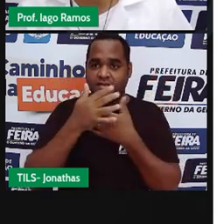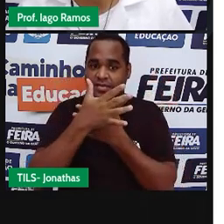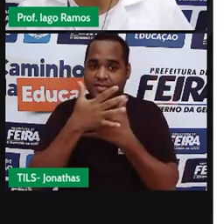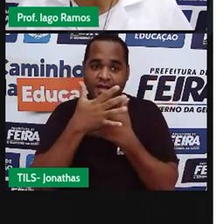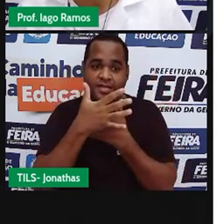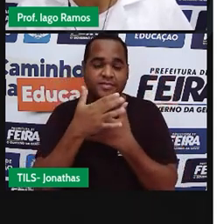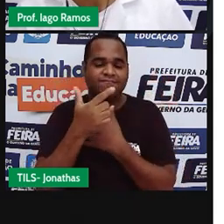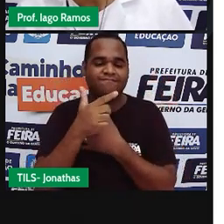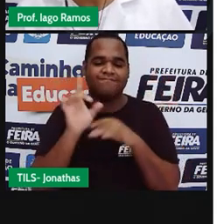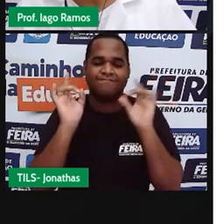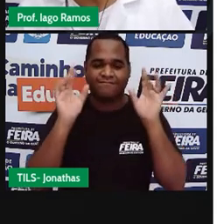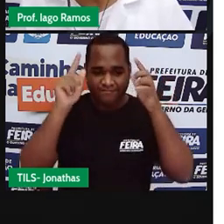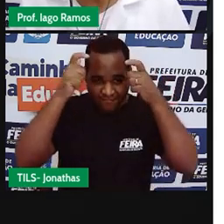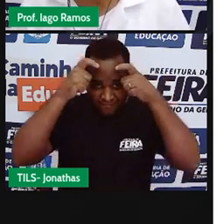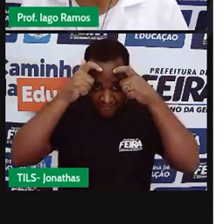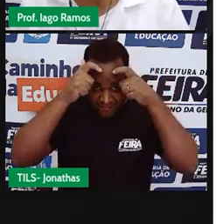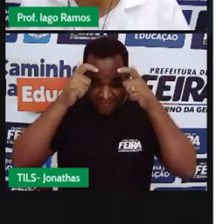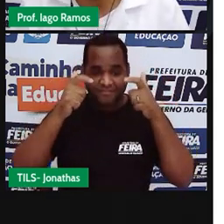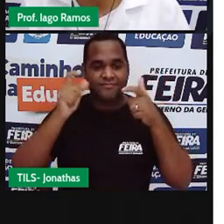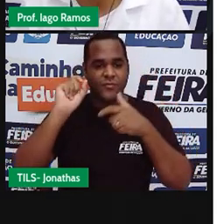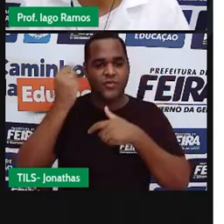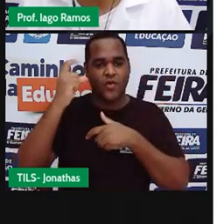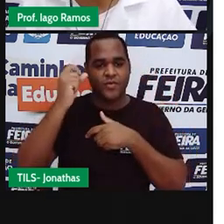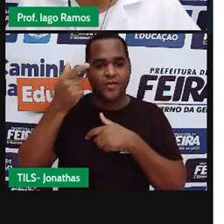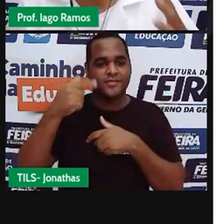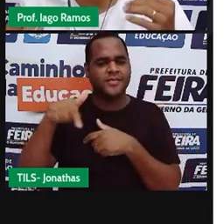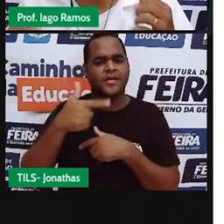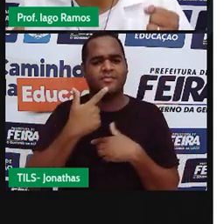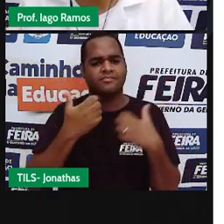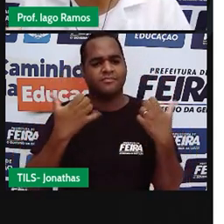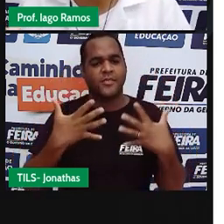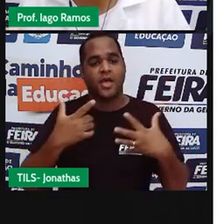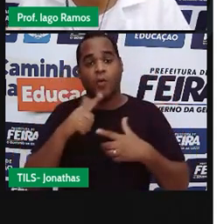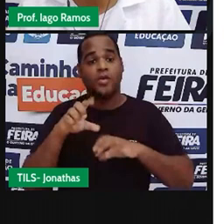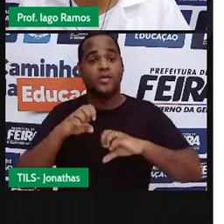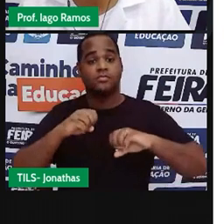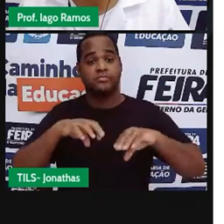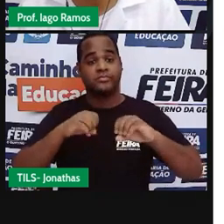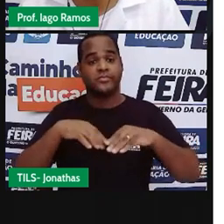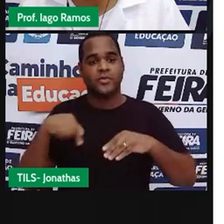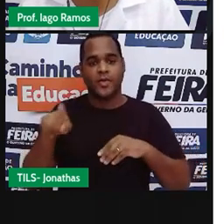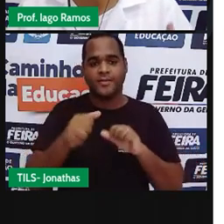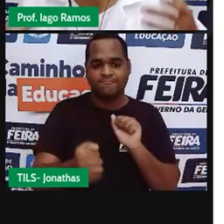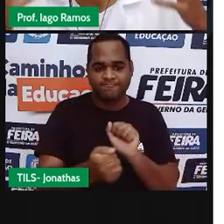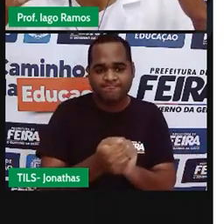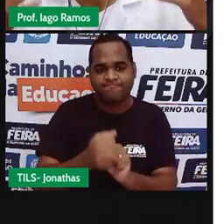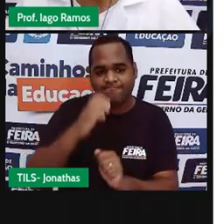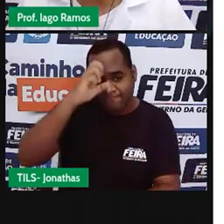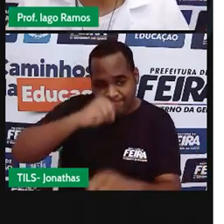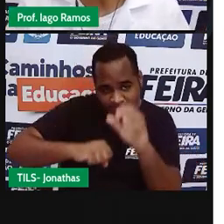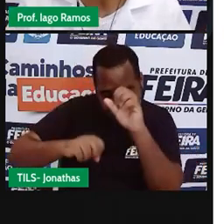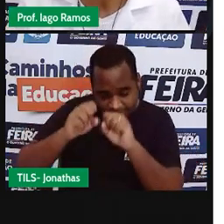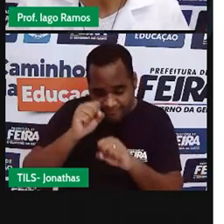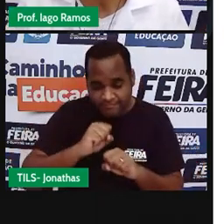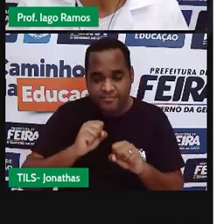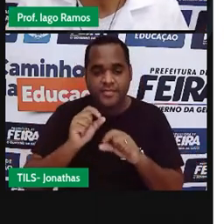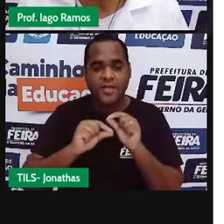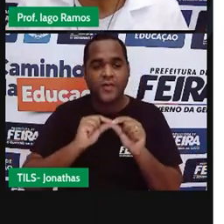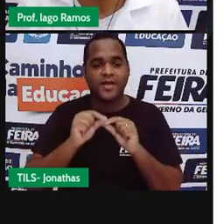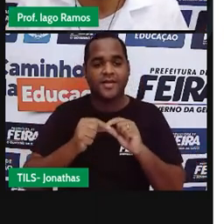sertão, tá bom? Bom, o é a gente tem para essa aula? O que é que eu quero trazer para a gente aprender juntos? Ainda